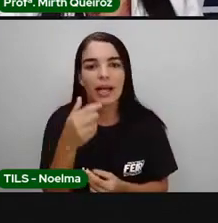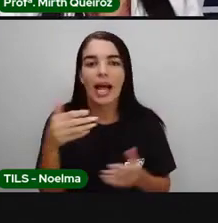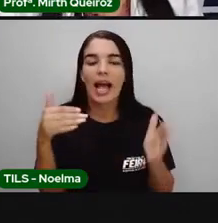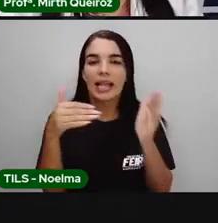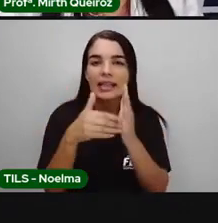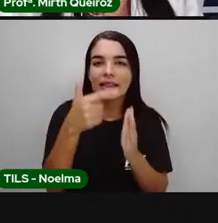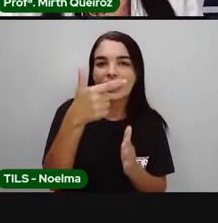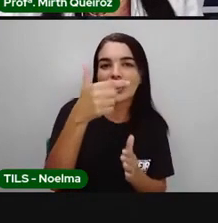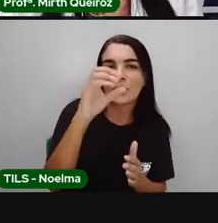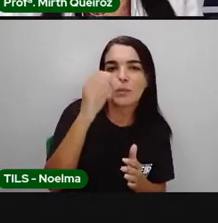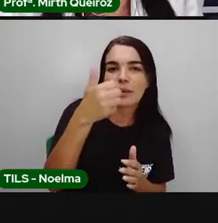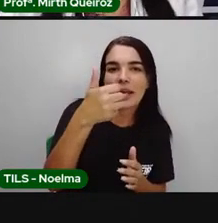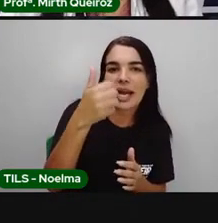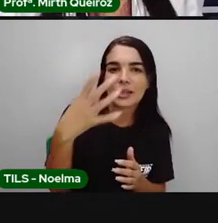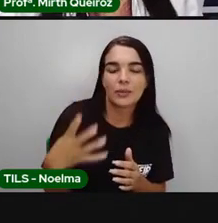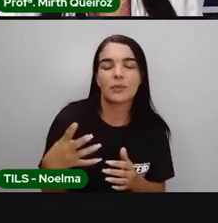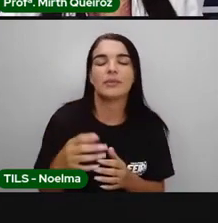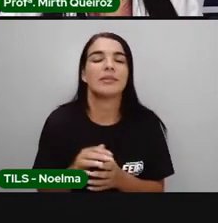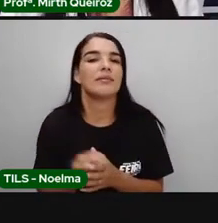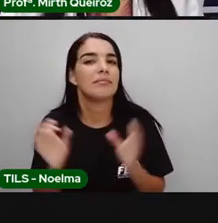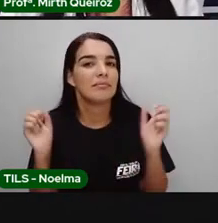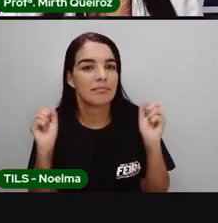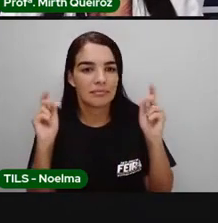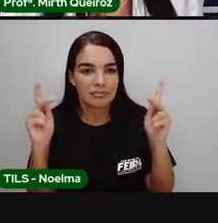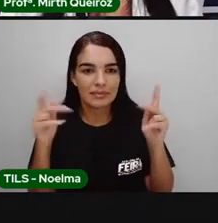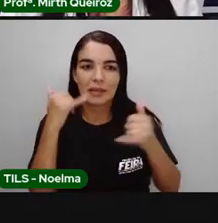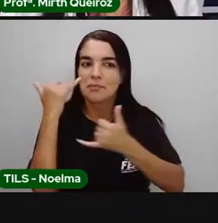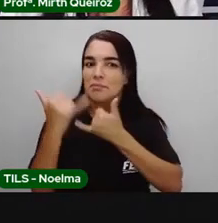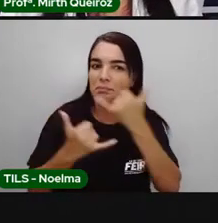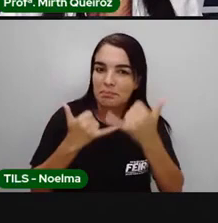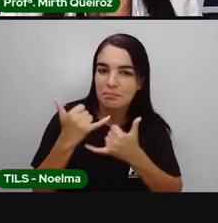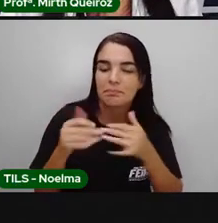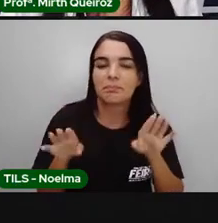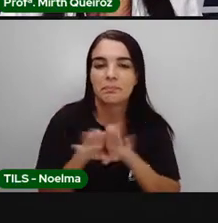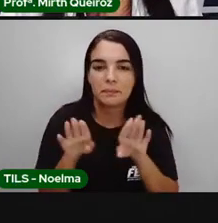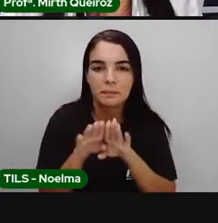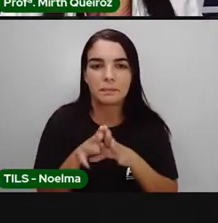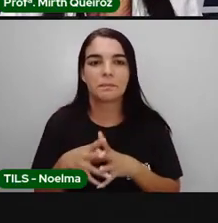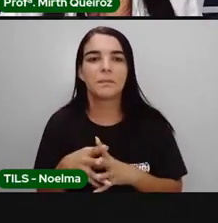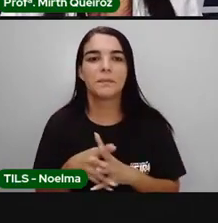música e esportes. Um jogo, né? Também.